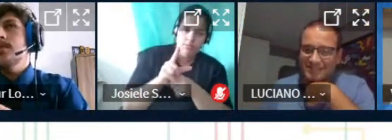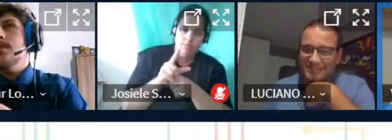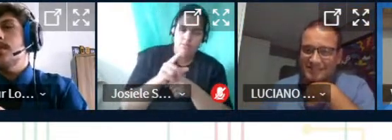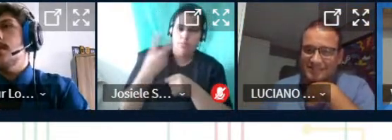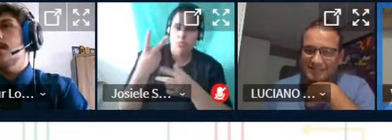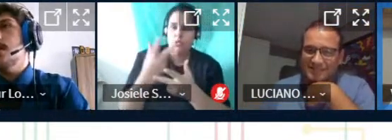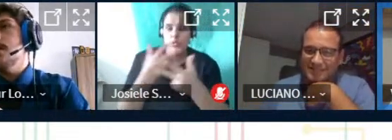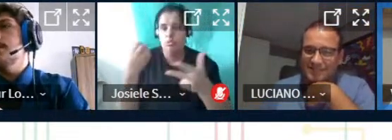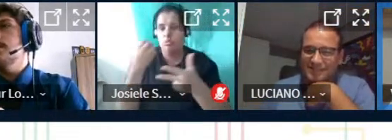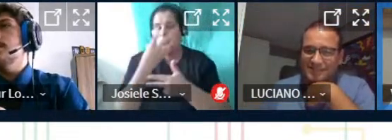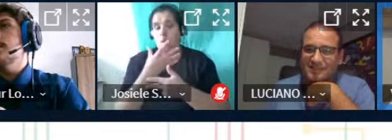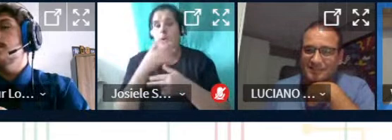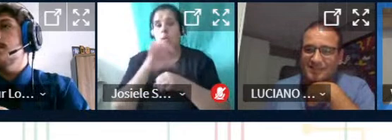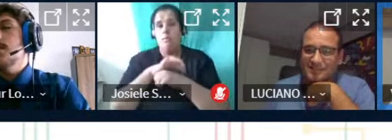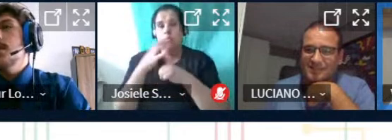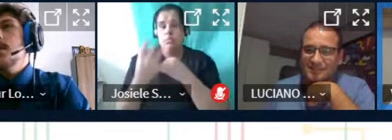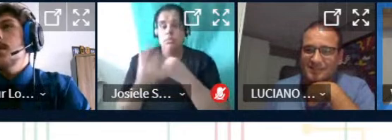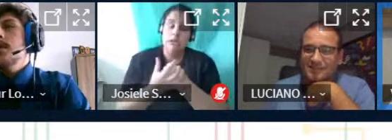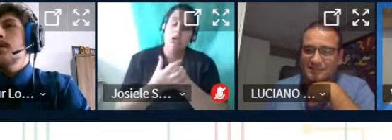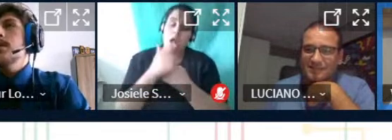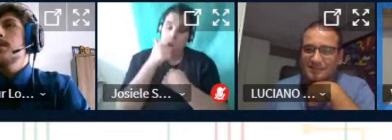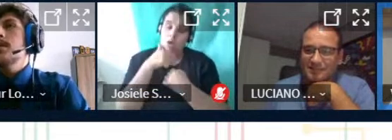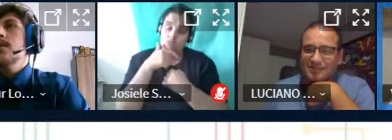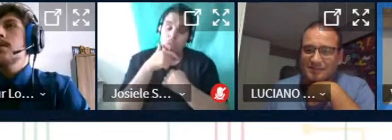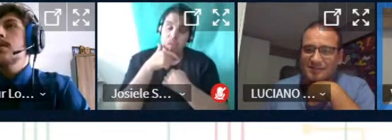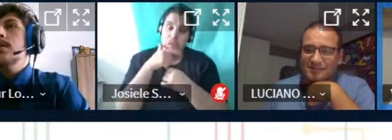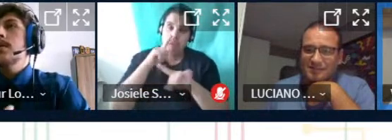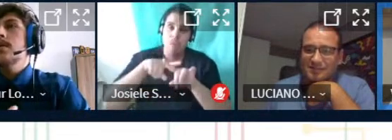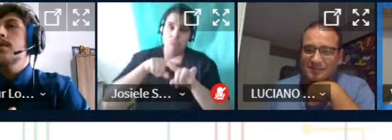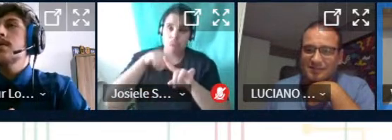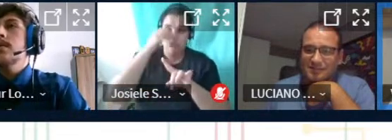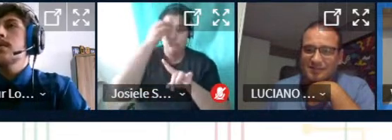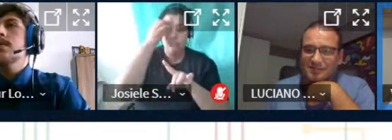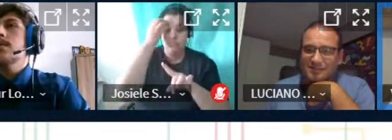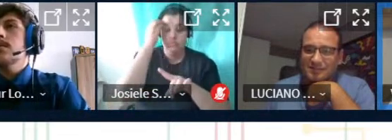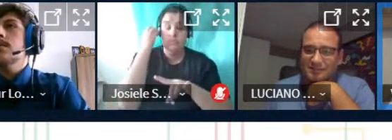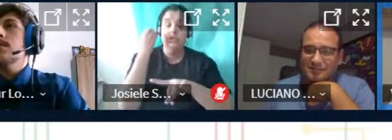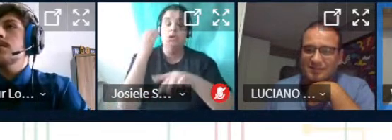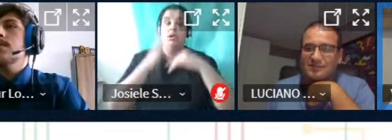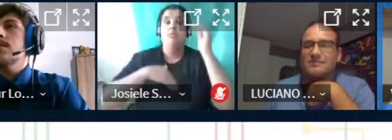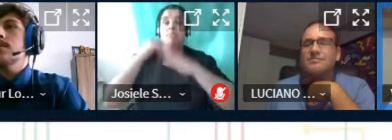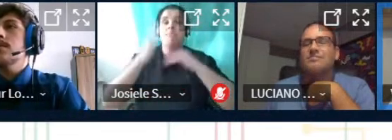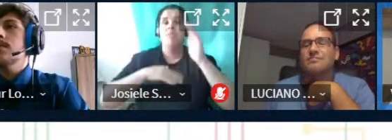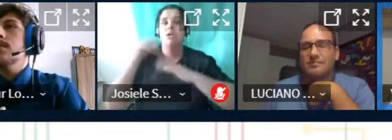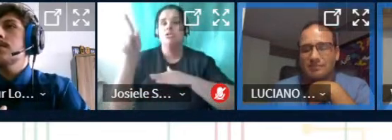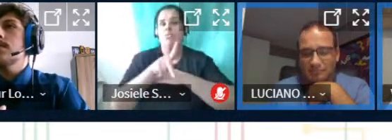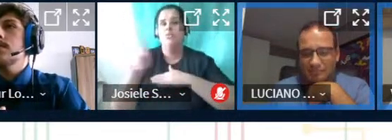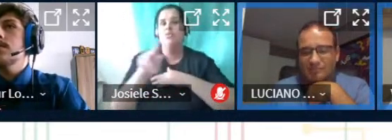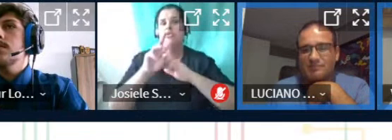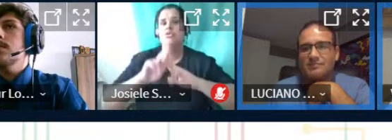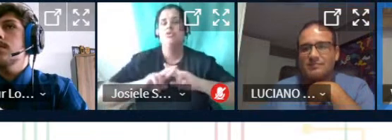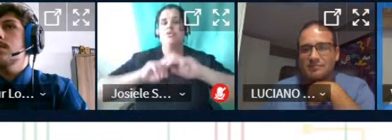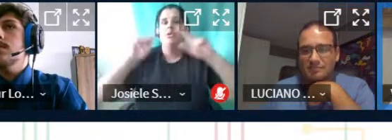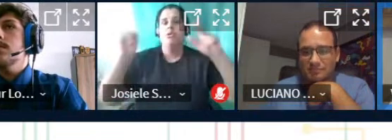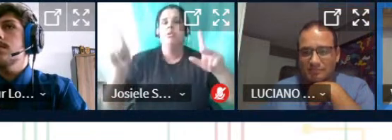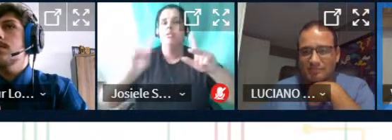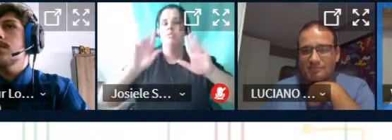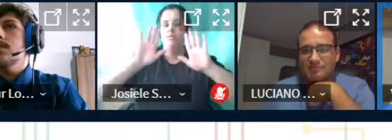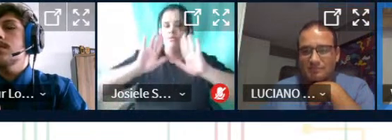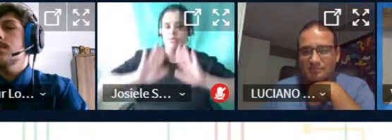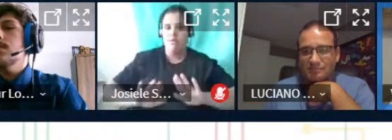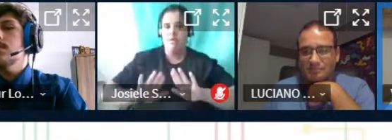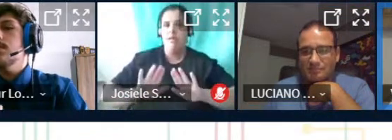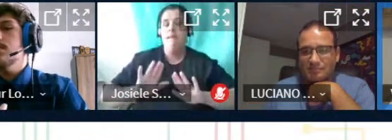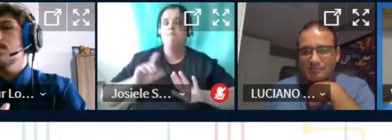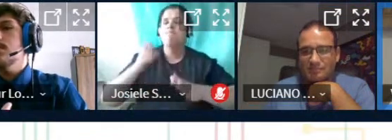coisas boas que essa pandemia talvez tenha nos trazido é essa prática docente diferente né da gente sair da zona de conforto e buscar